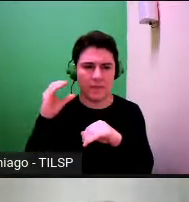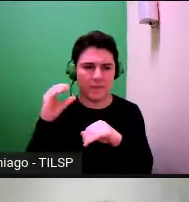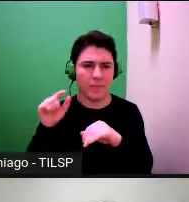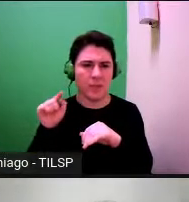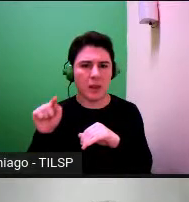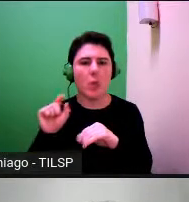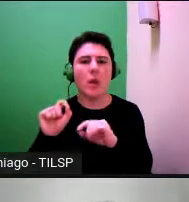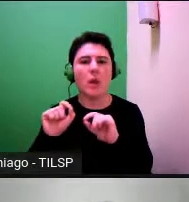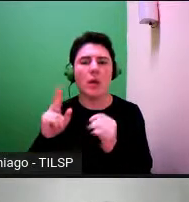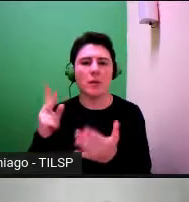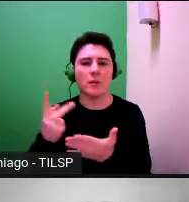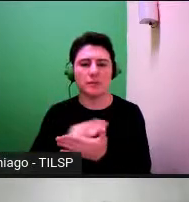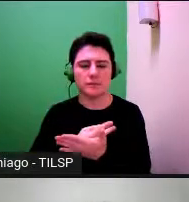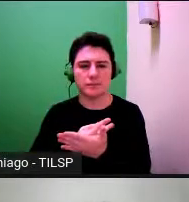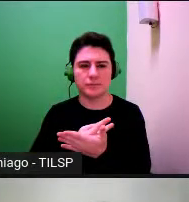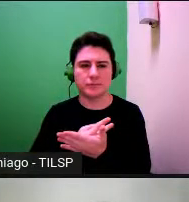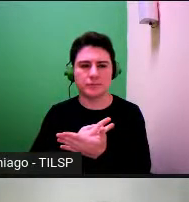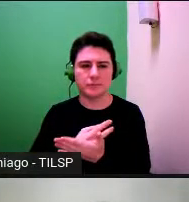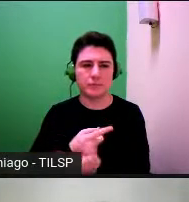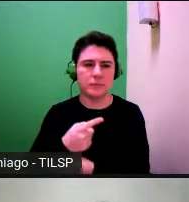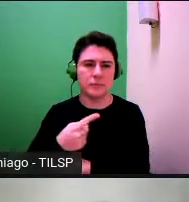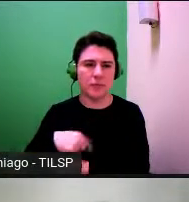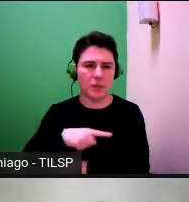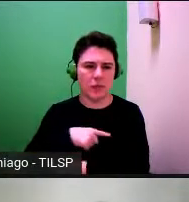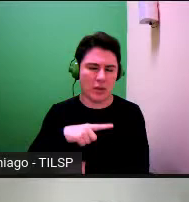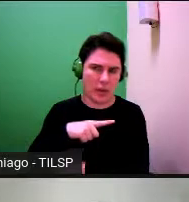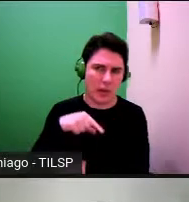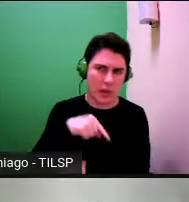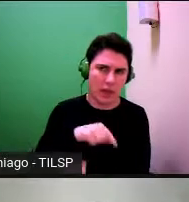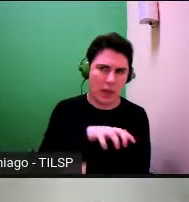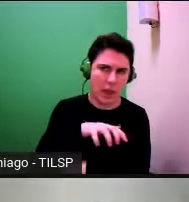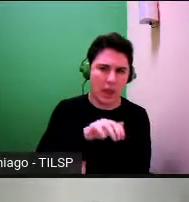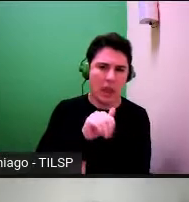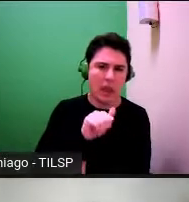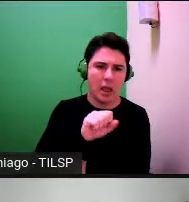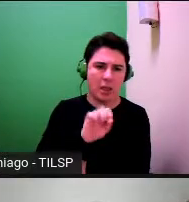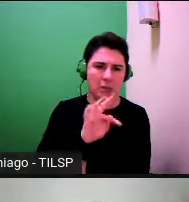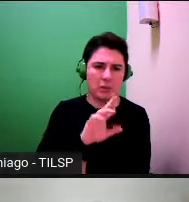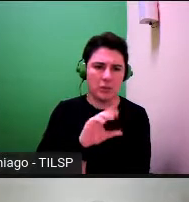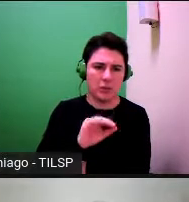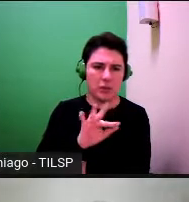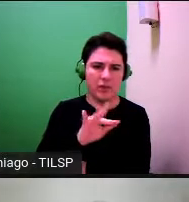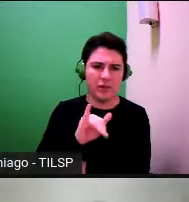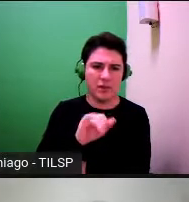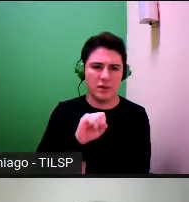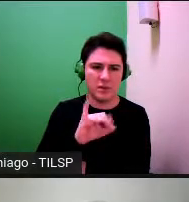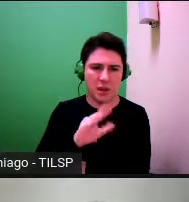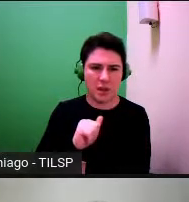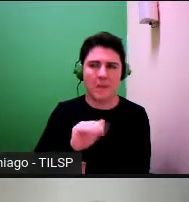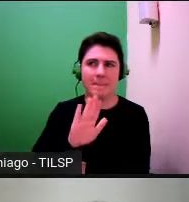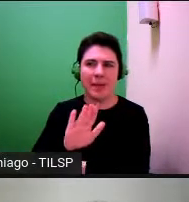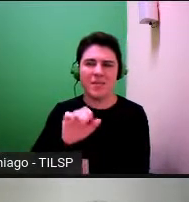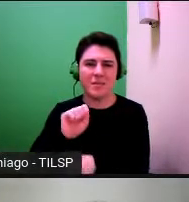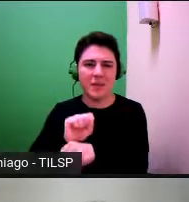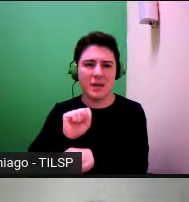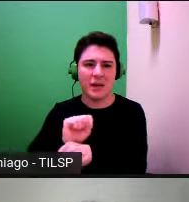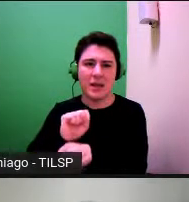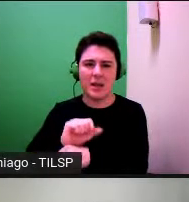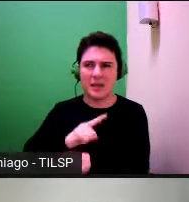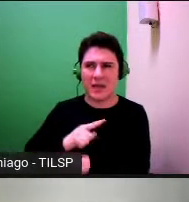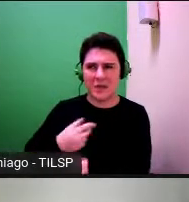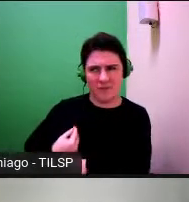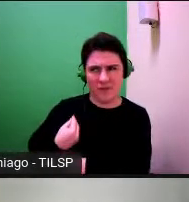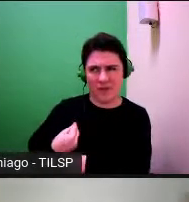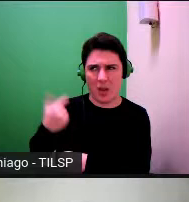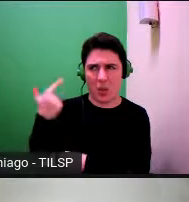está em causa isto é estamos na ato de astrofísica apesar da possibilidade de um sinal extraterrestre de civilização inteligente